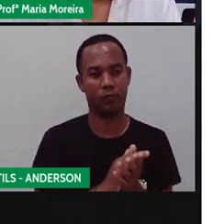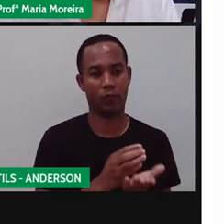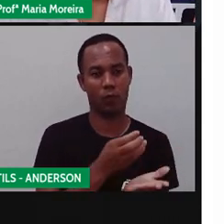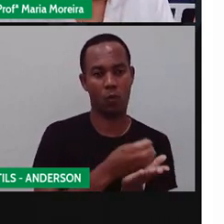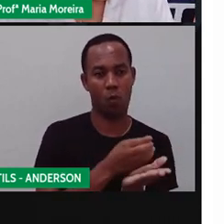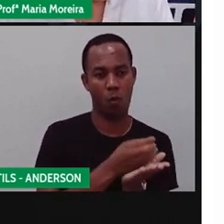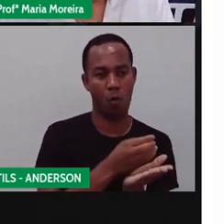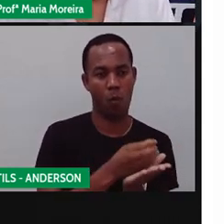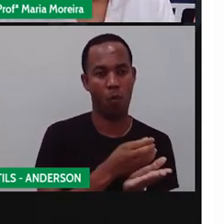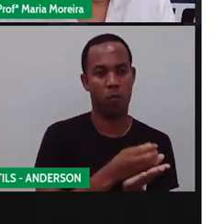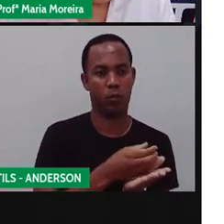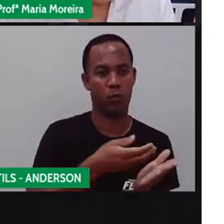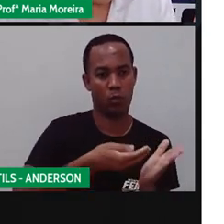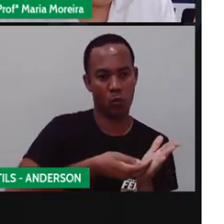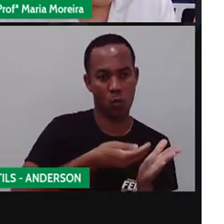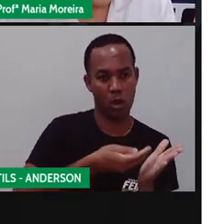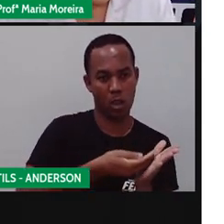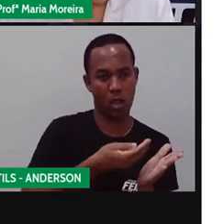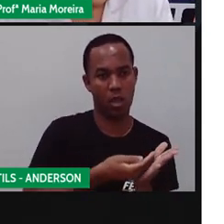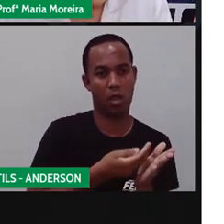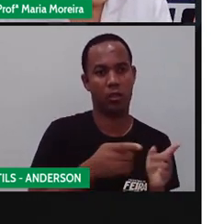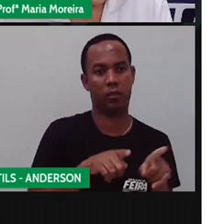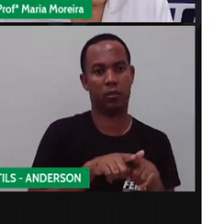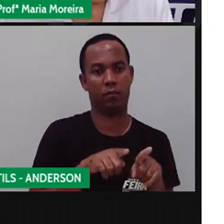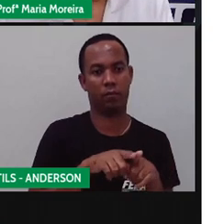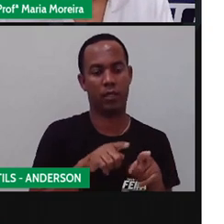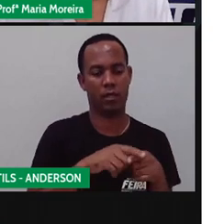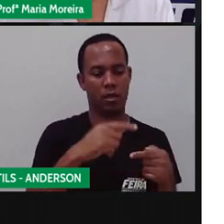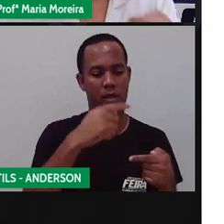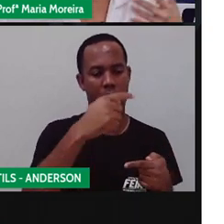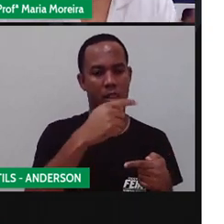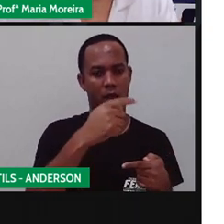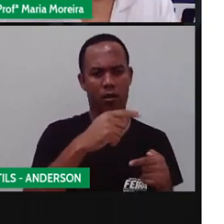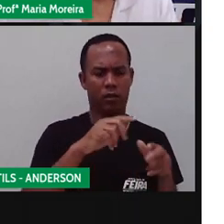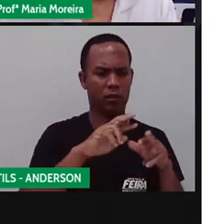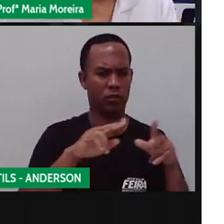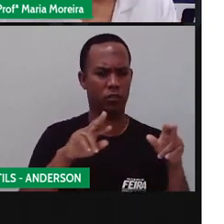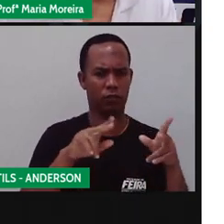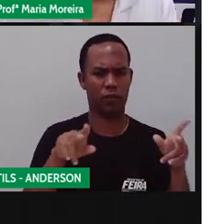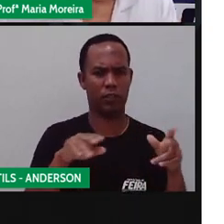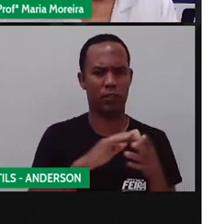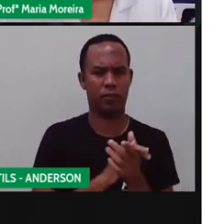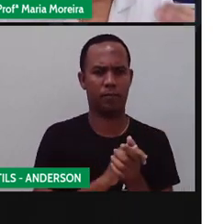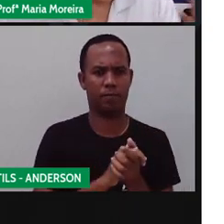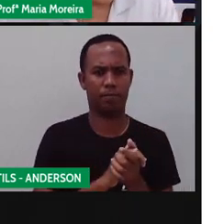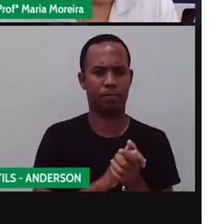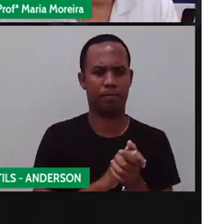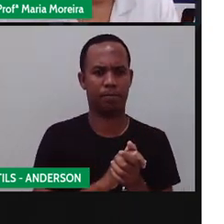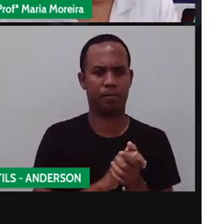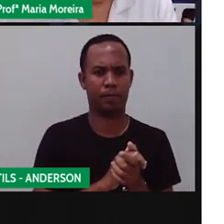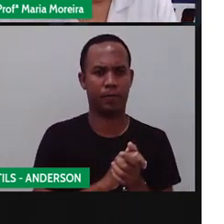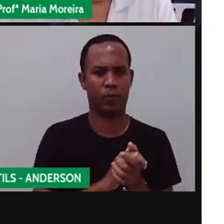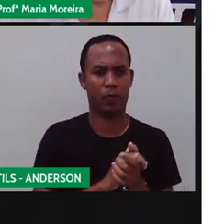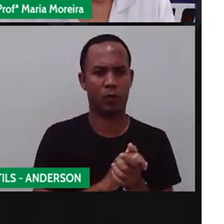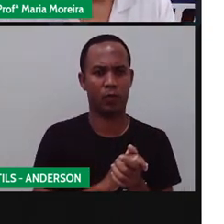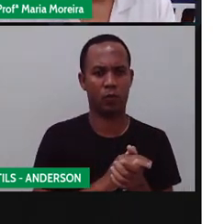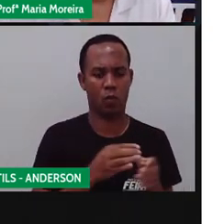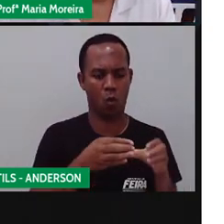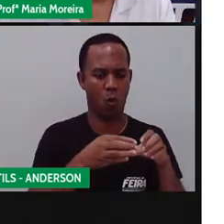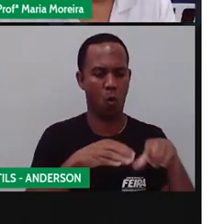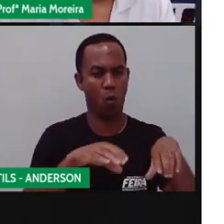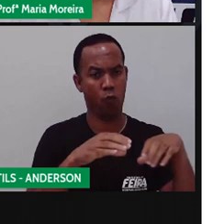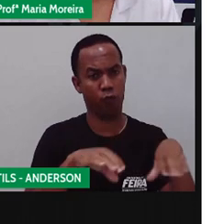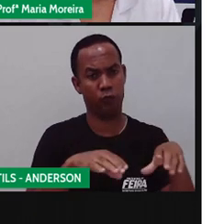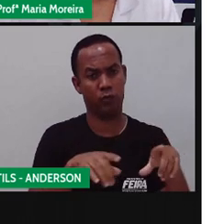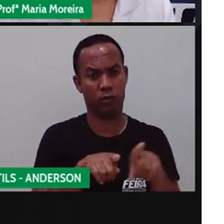copo, colher, não é isso? Lata, são várias medidas, tá? Unidade, os ovos, por exemplo,